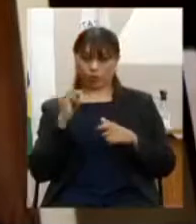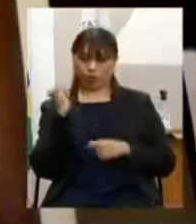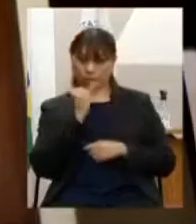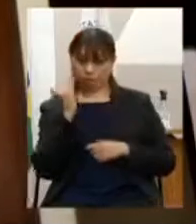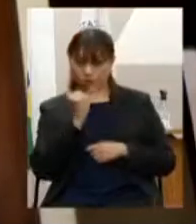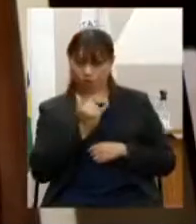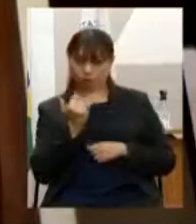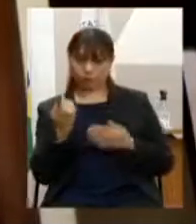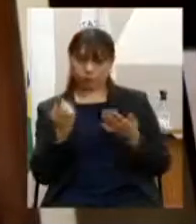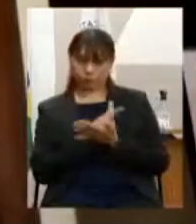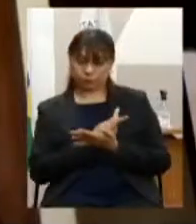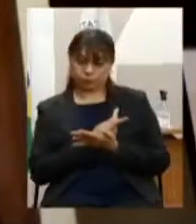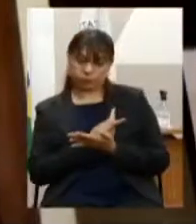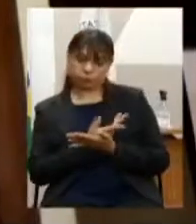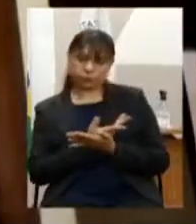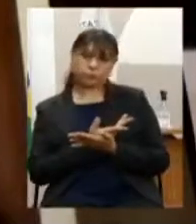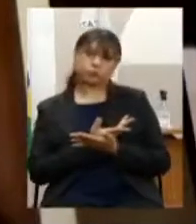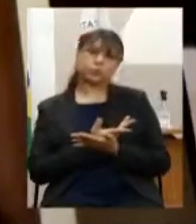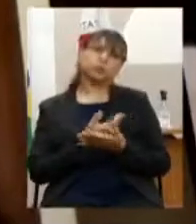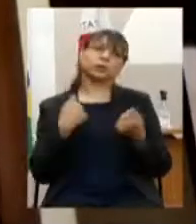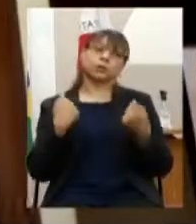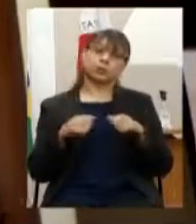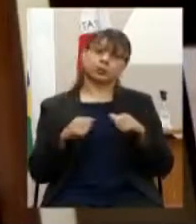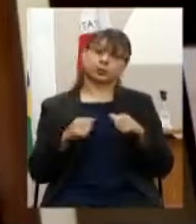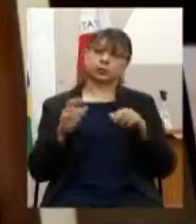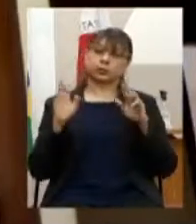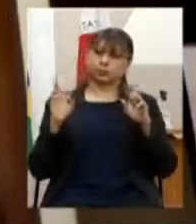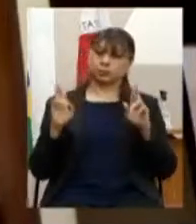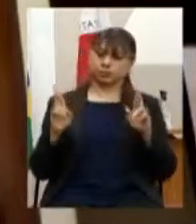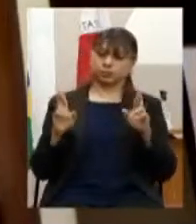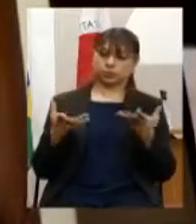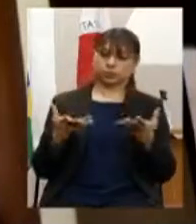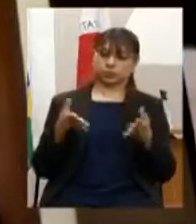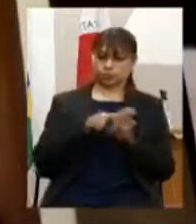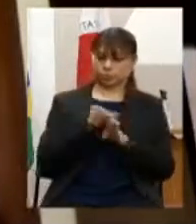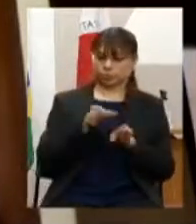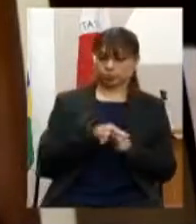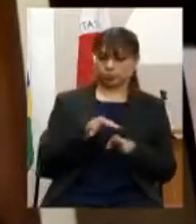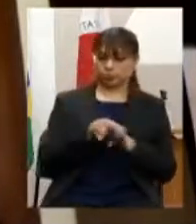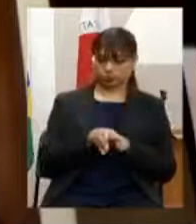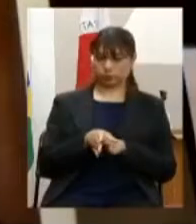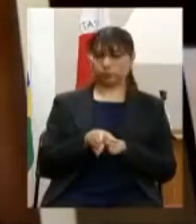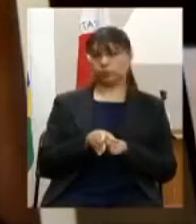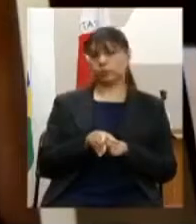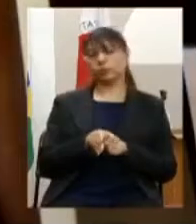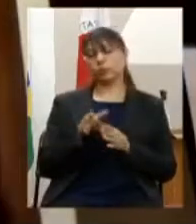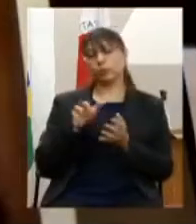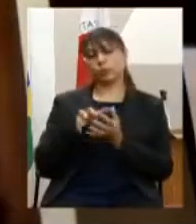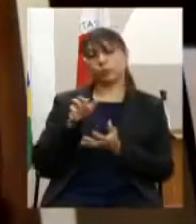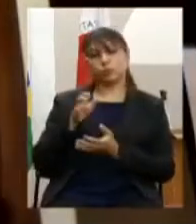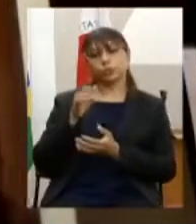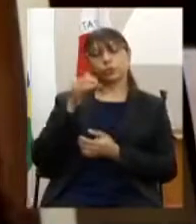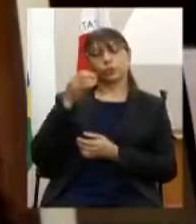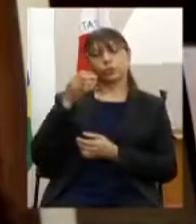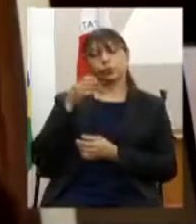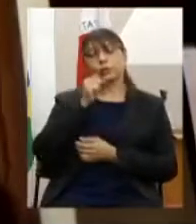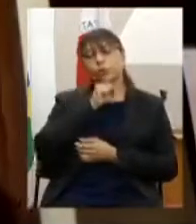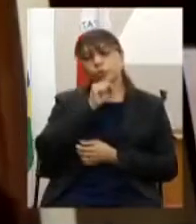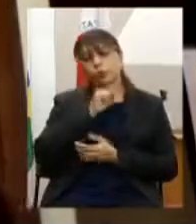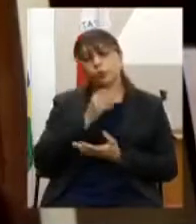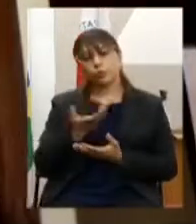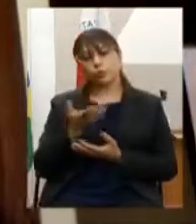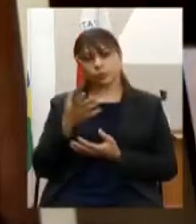seja orientado pelos conceitos que orientam o programa 012 ou vitoria 4.0